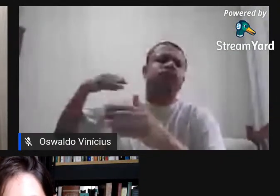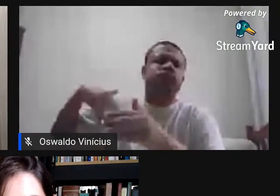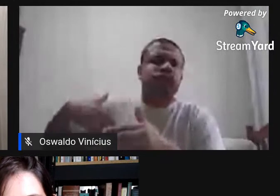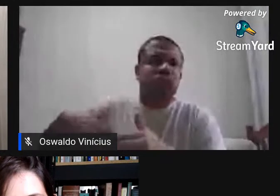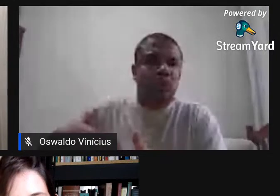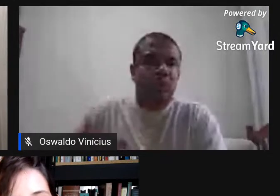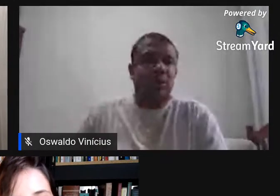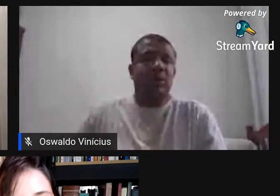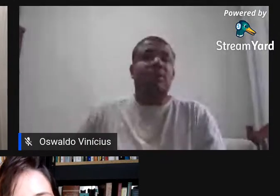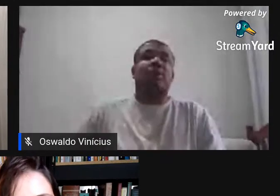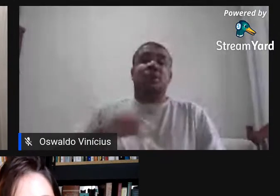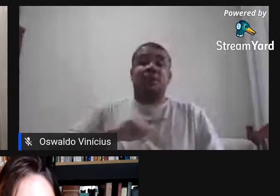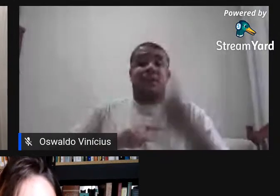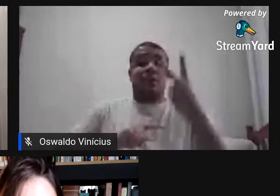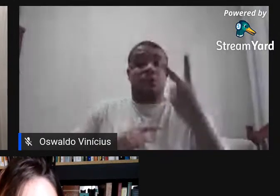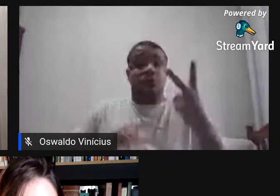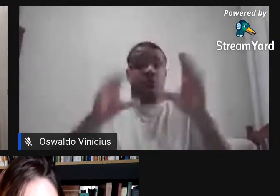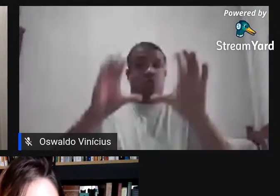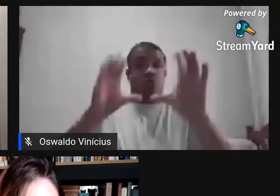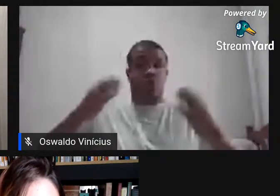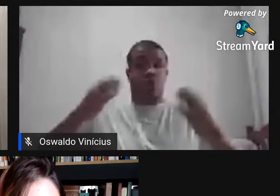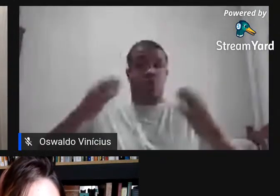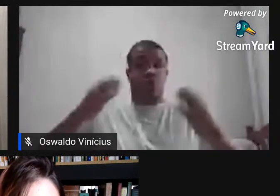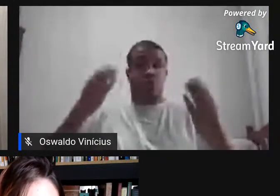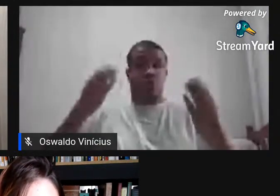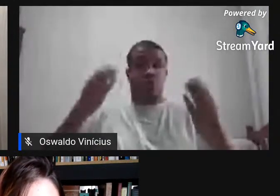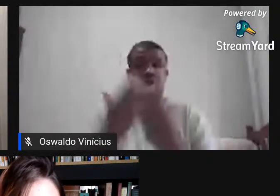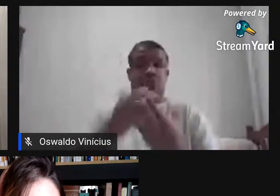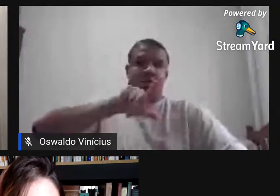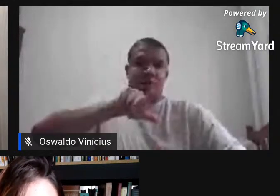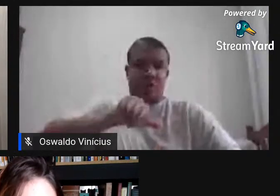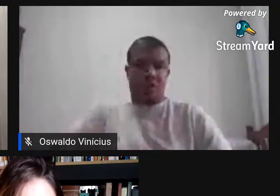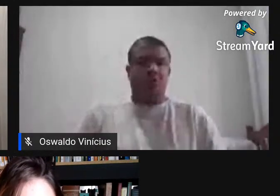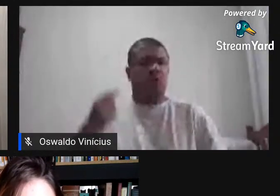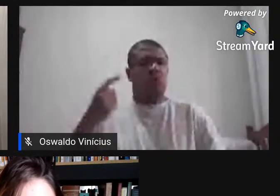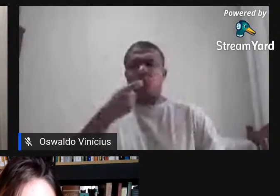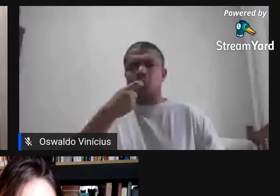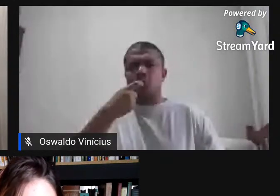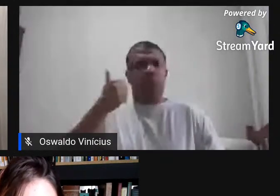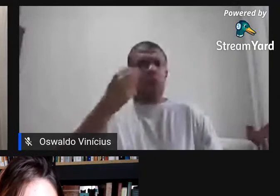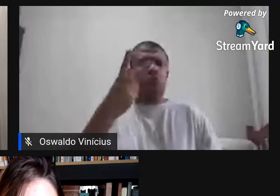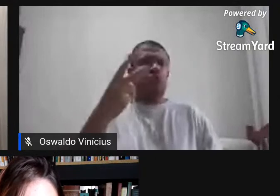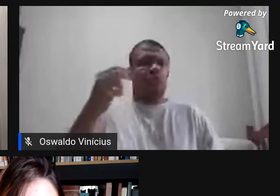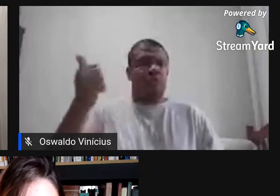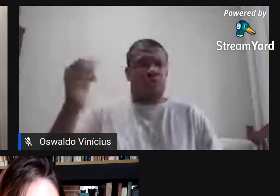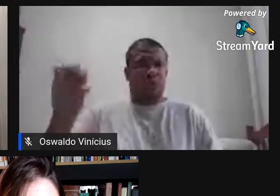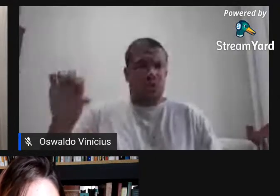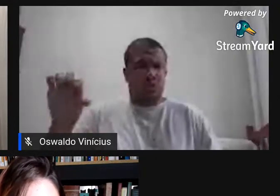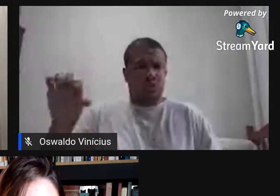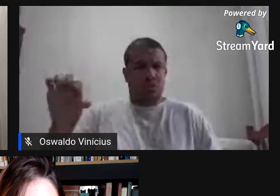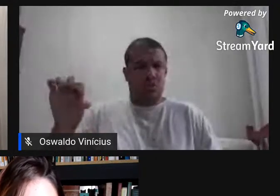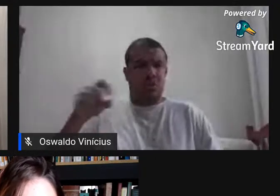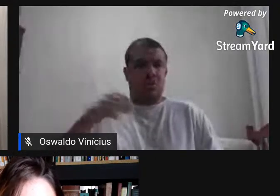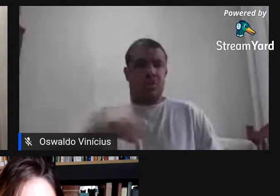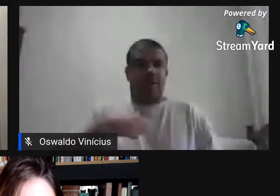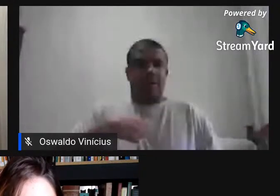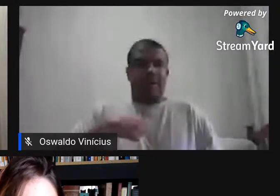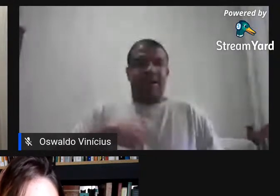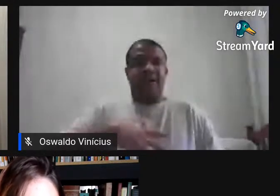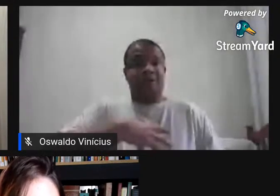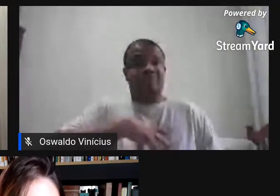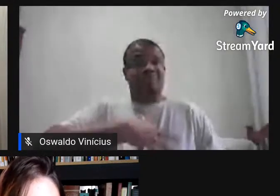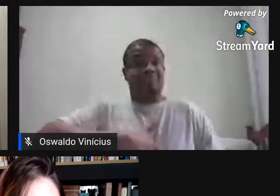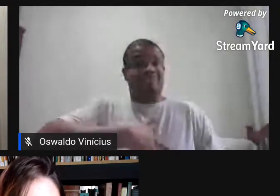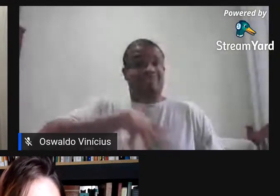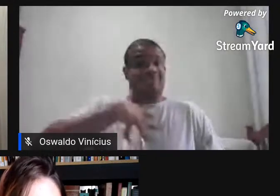tivemos dois colóquios internacionais. E no último de 2019, eu fiquei muito satisfeita porque o